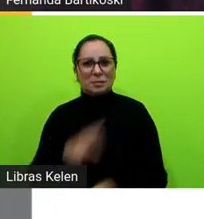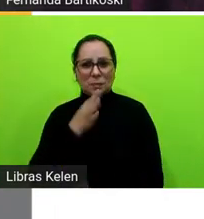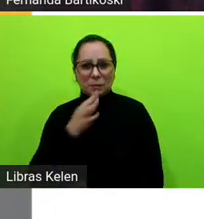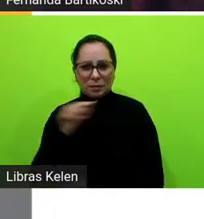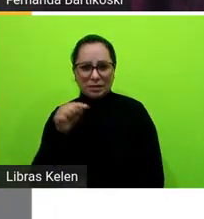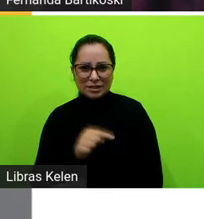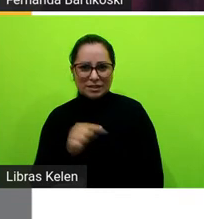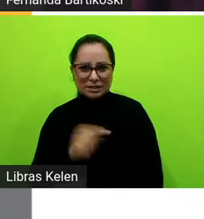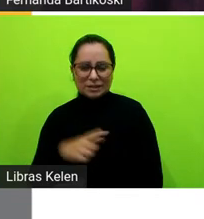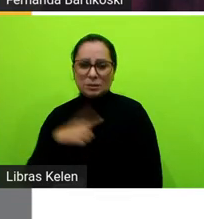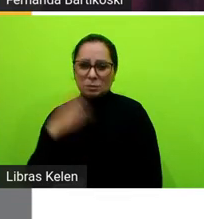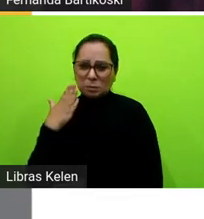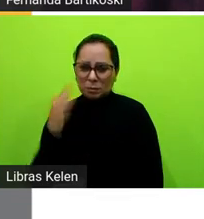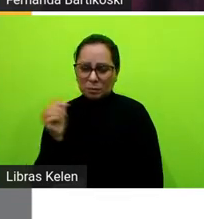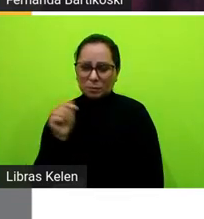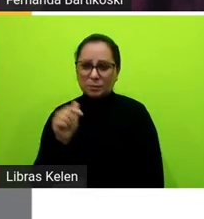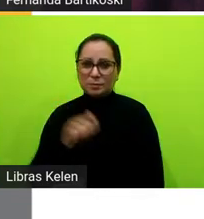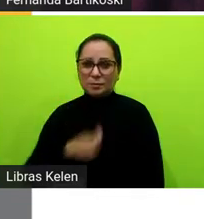algumas